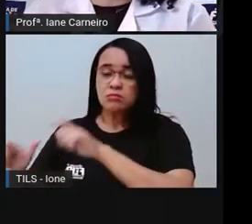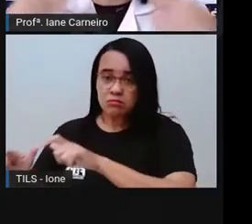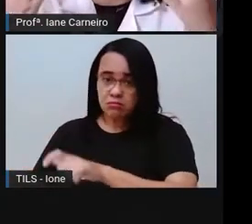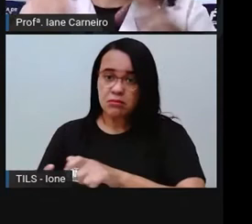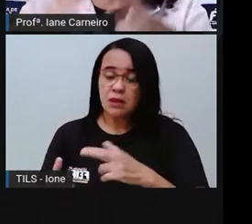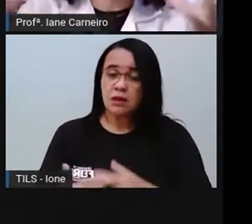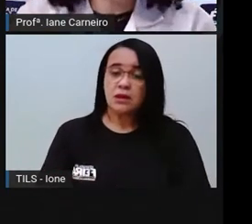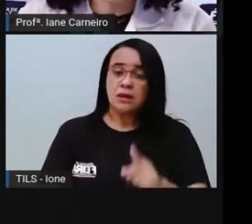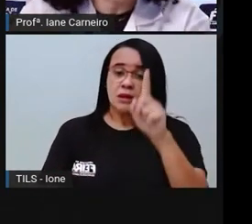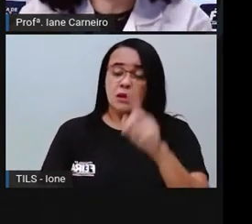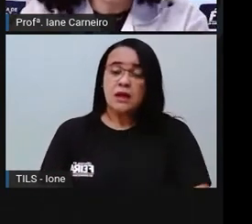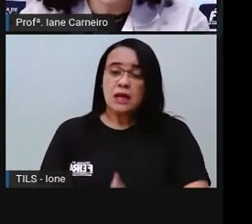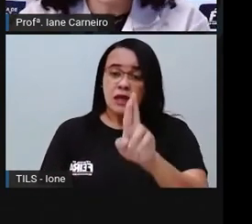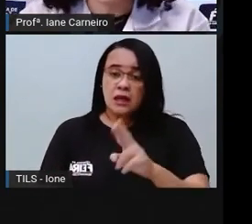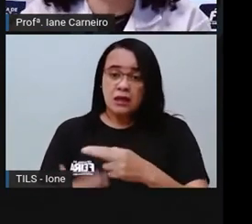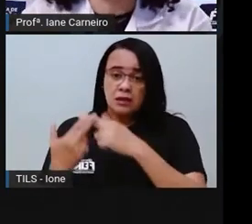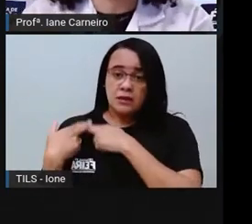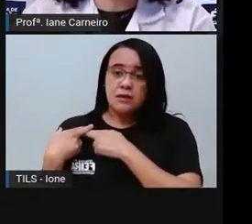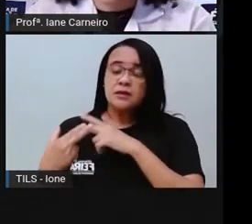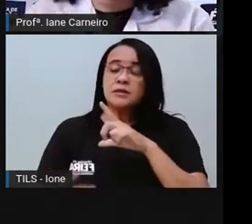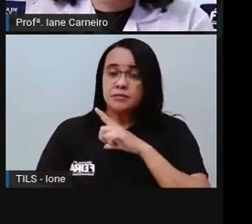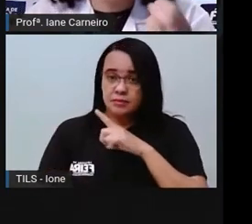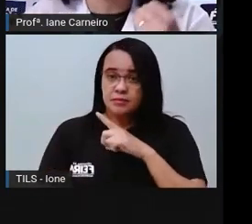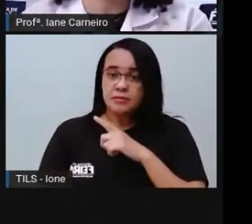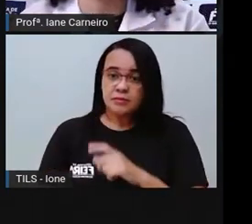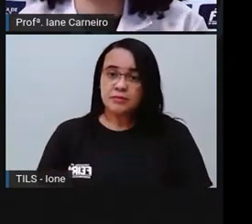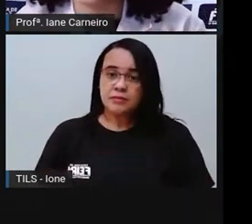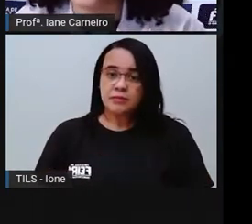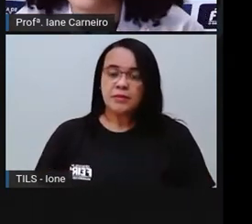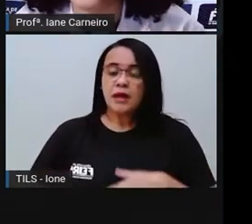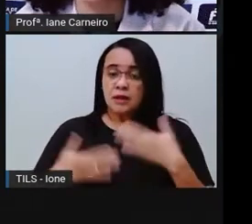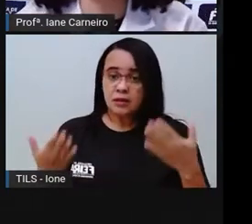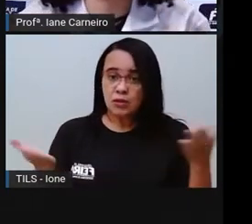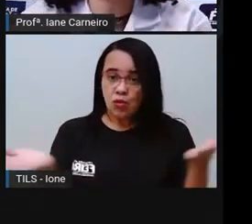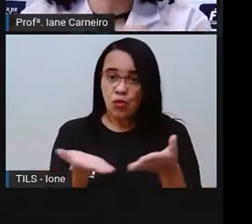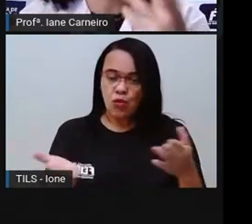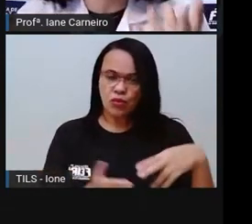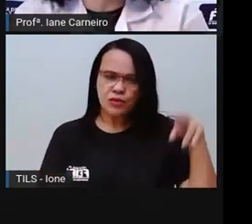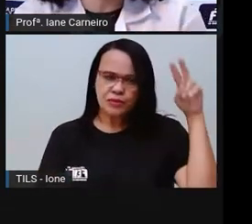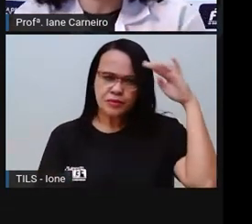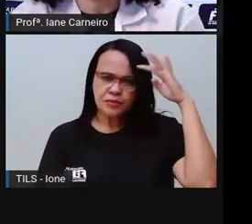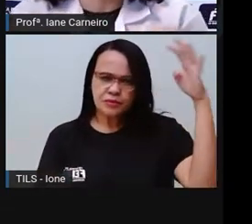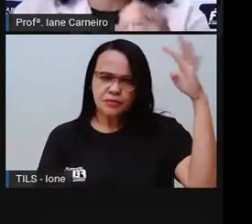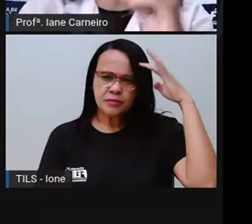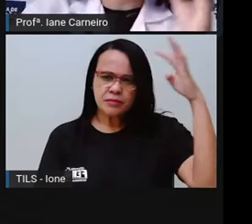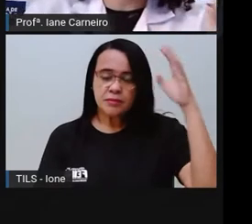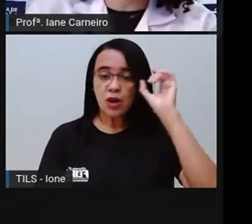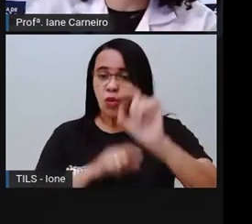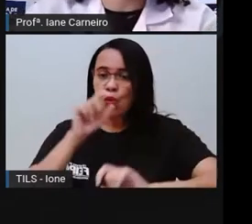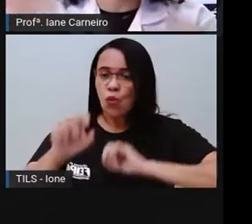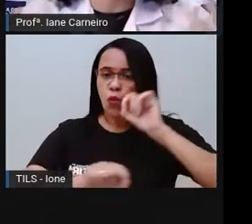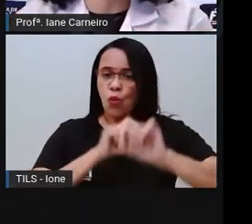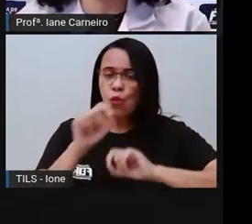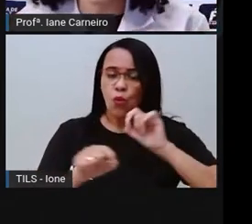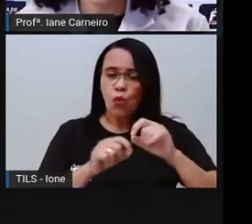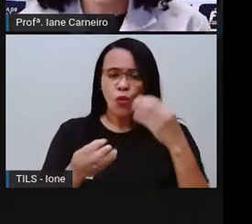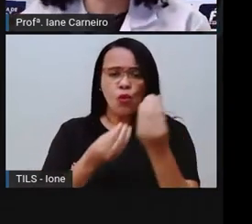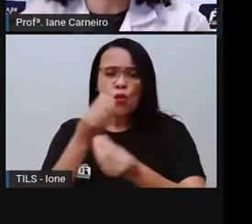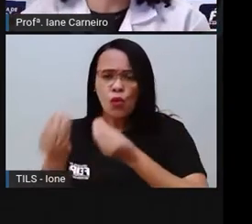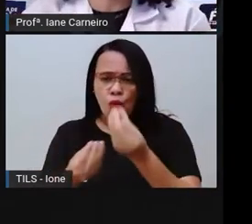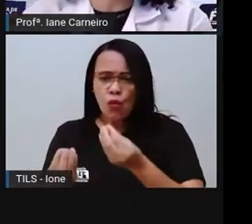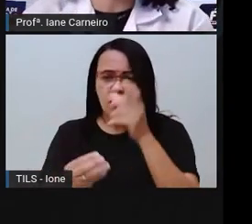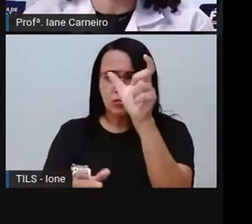né? E para que algo aconteça, né? Então a gente vai refletir hoje um pouco sobre como é que cada pessoa pode